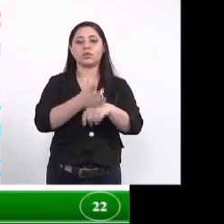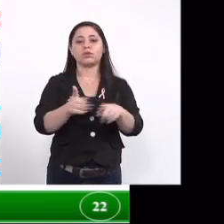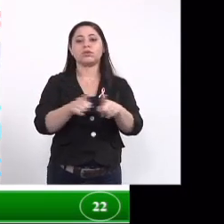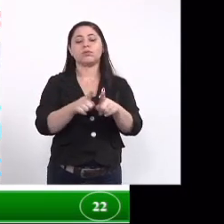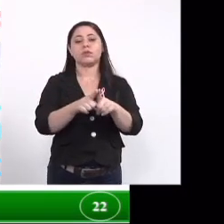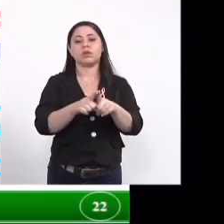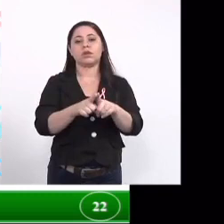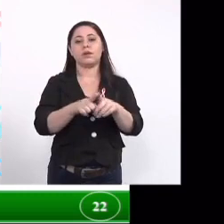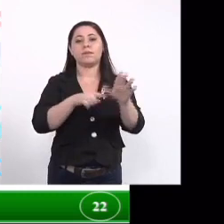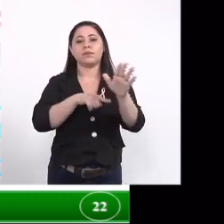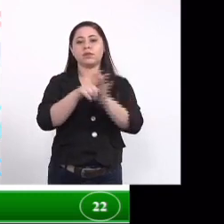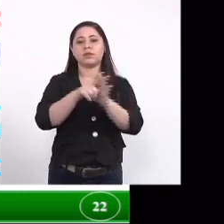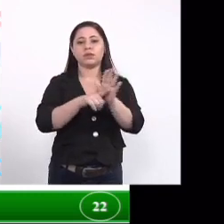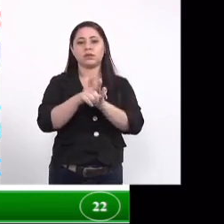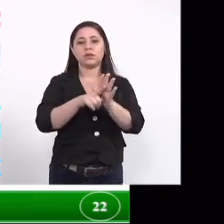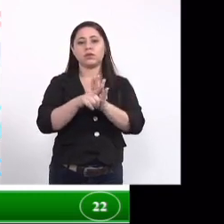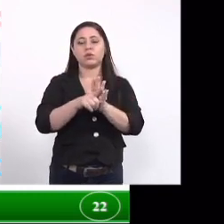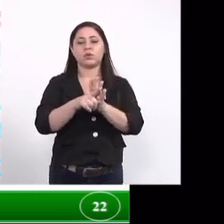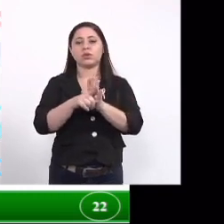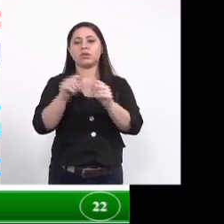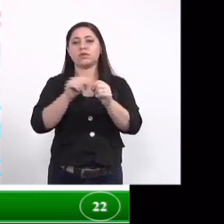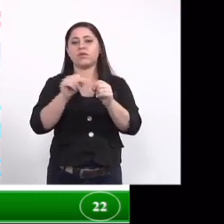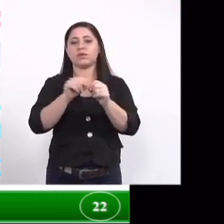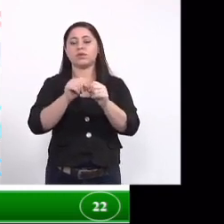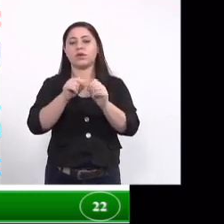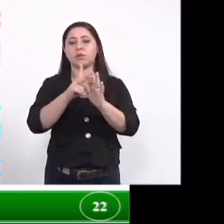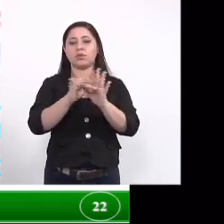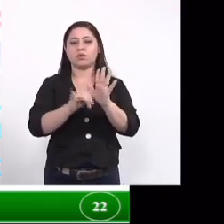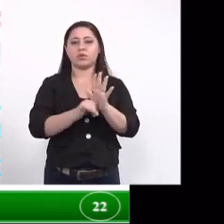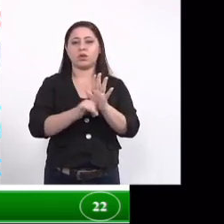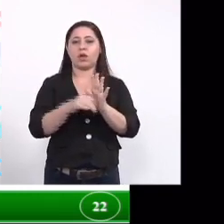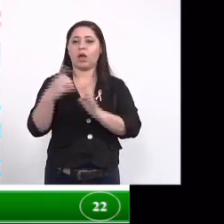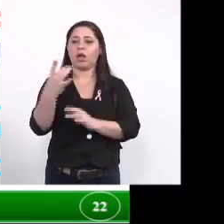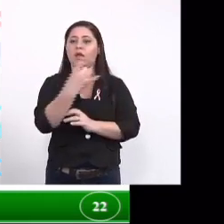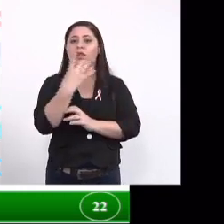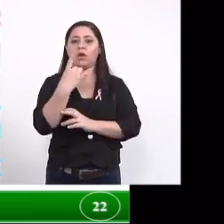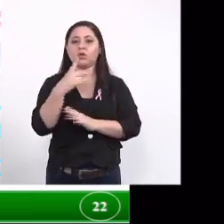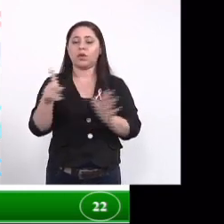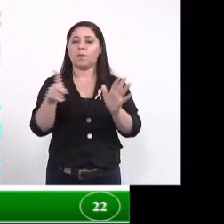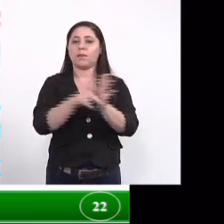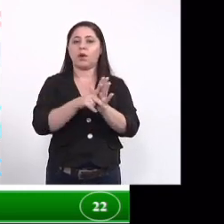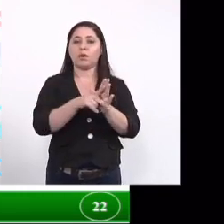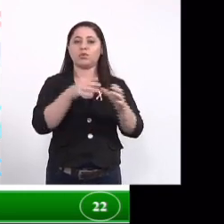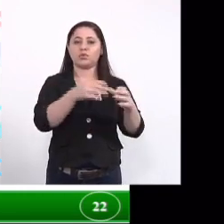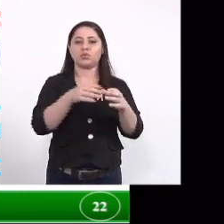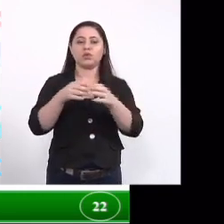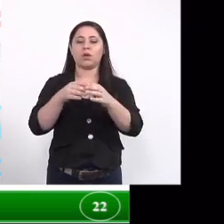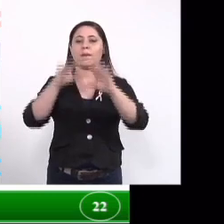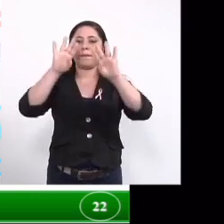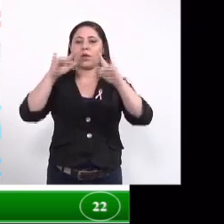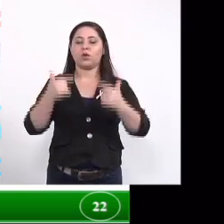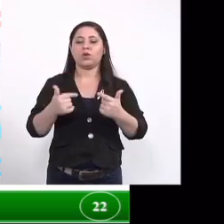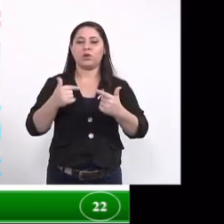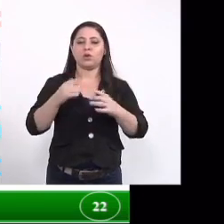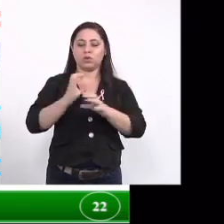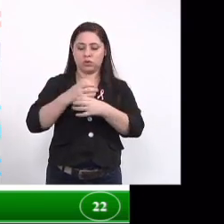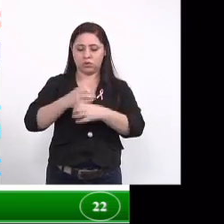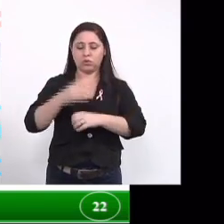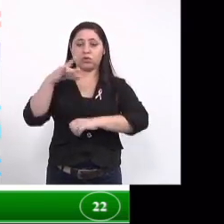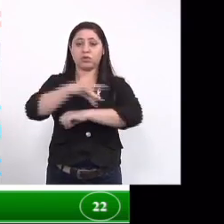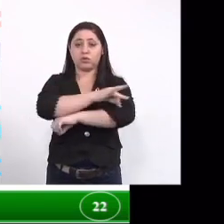então aí estão os pesquisadores que estão nessa peleja cada um na sua parte os biólogos engenheiros